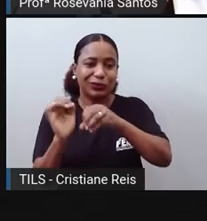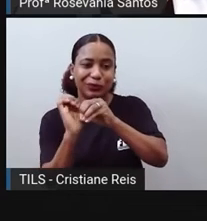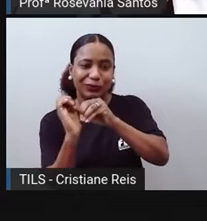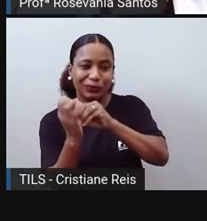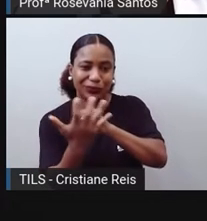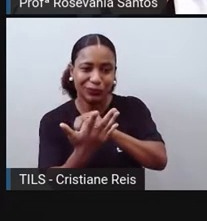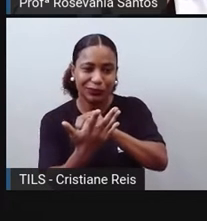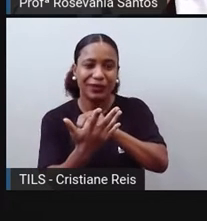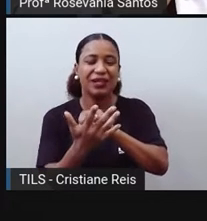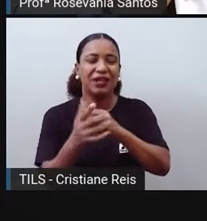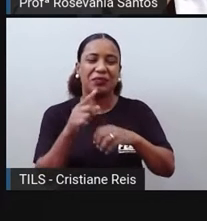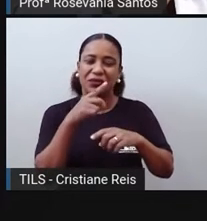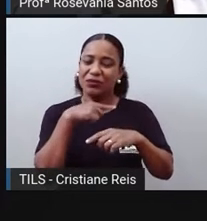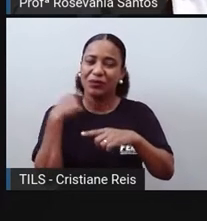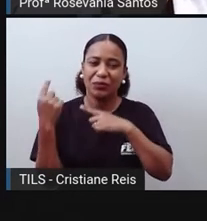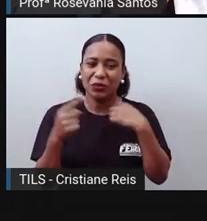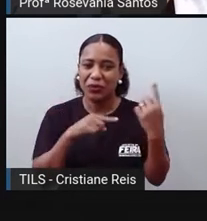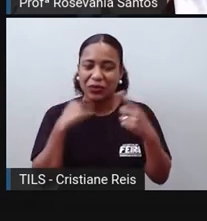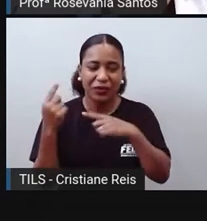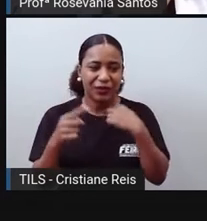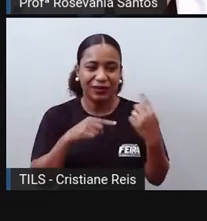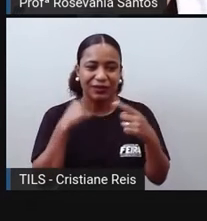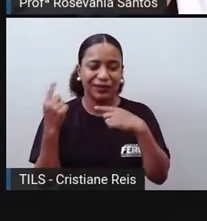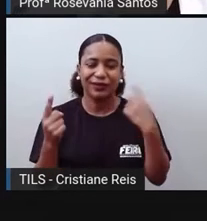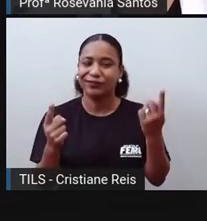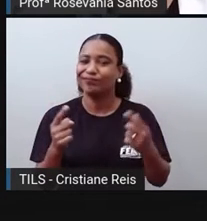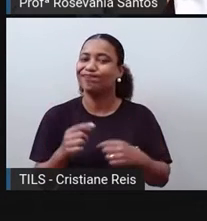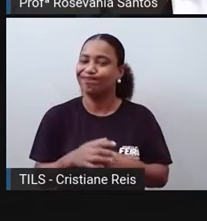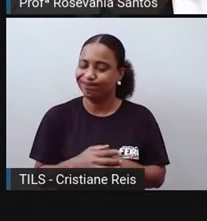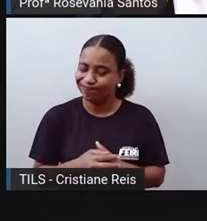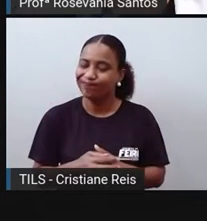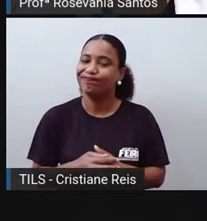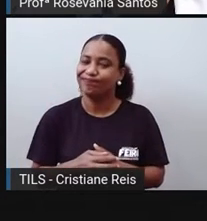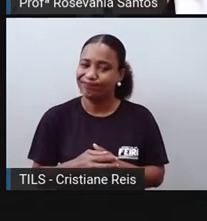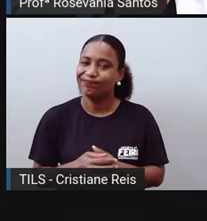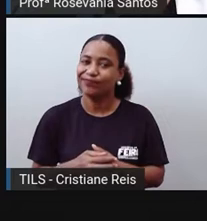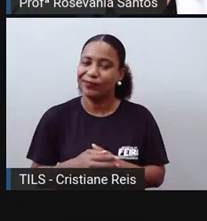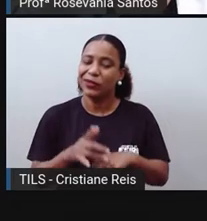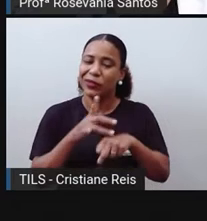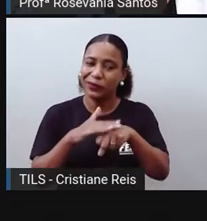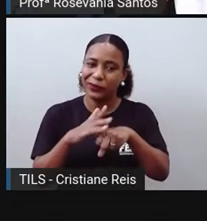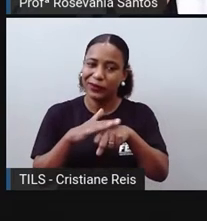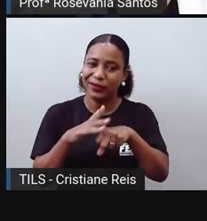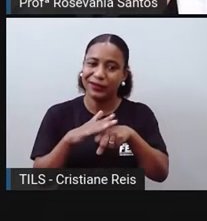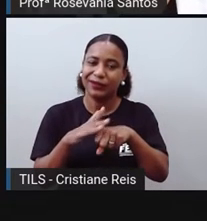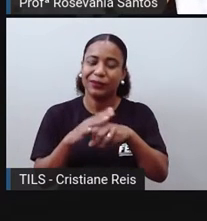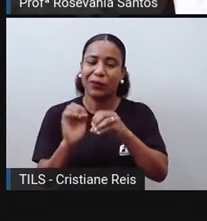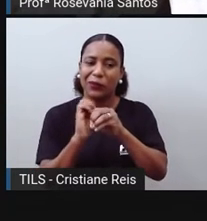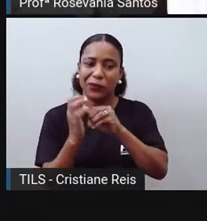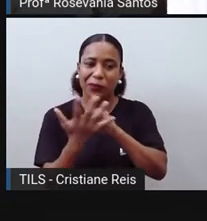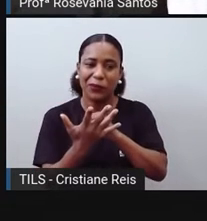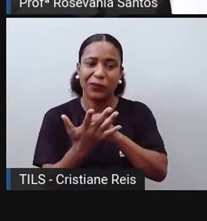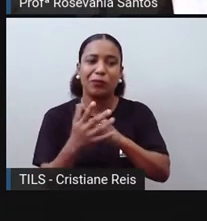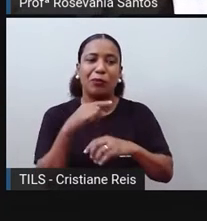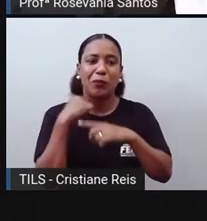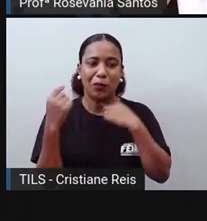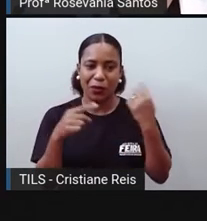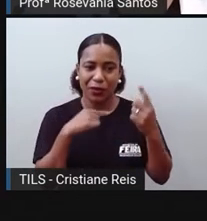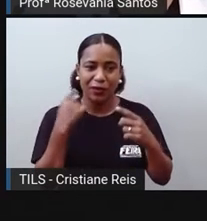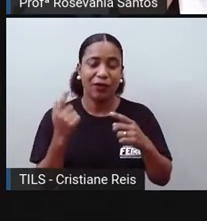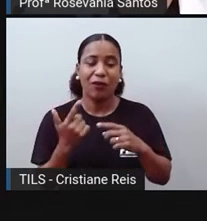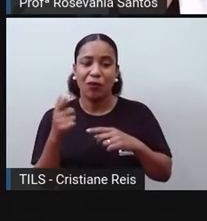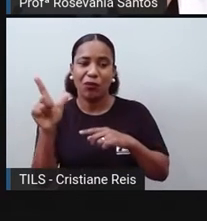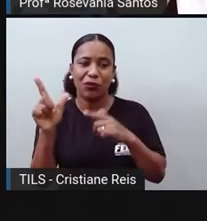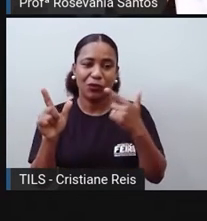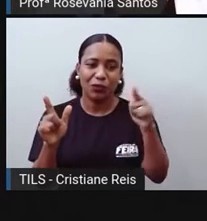exagerado de pessoas que morreram somente dessa doença, né? Porque existem várias outras causas, como